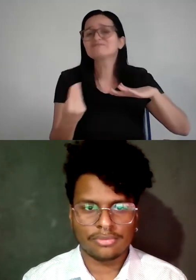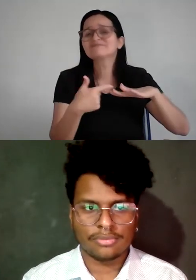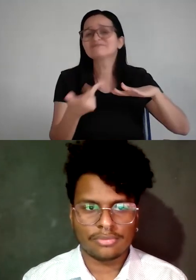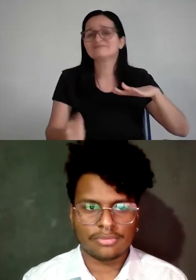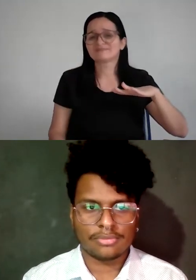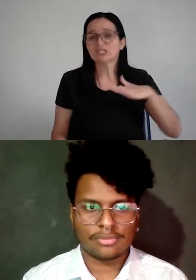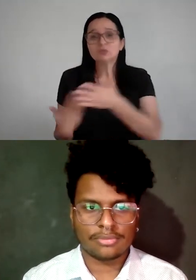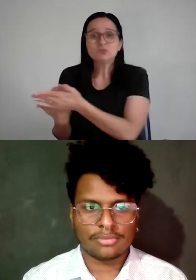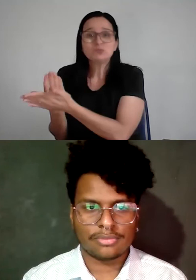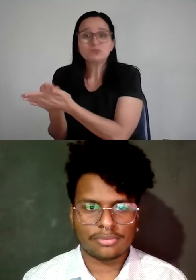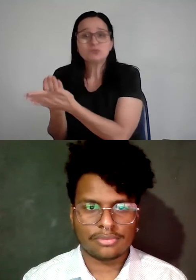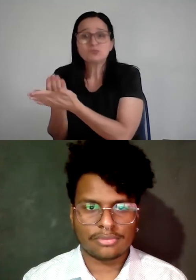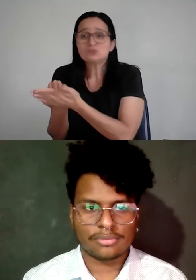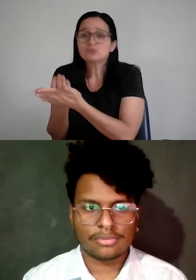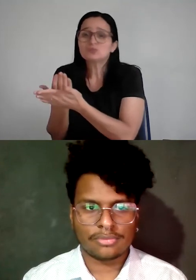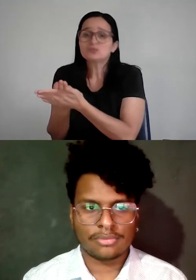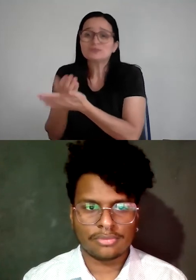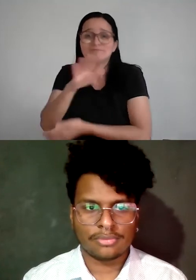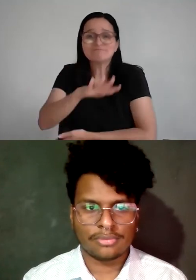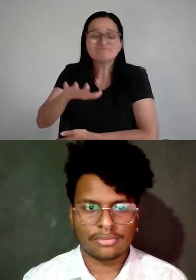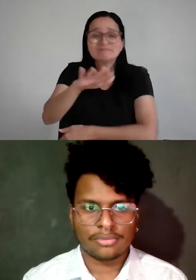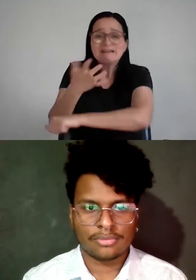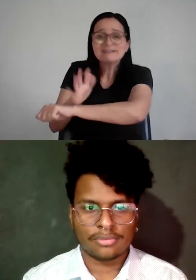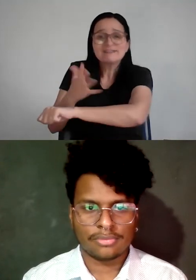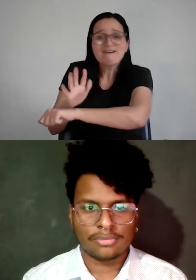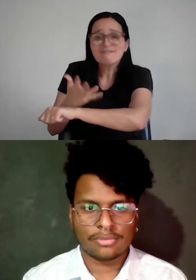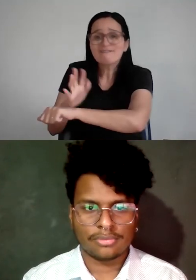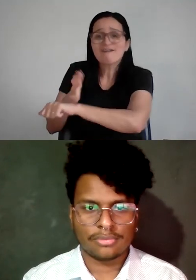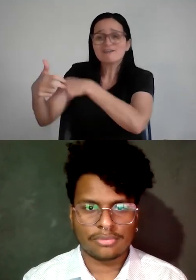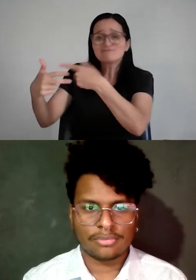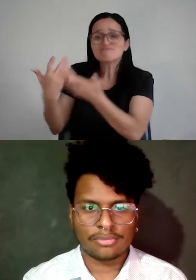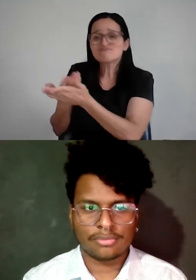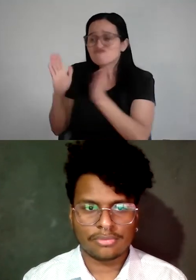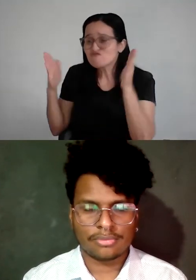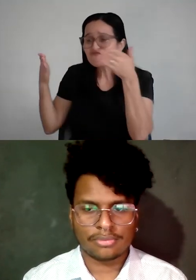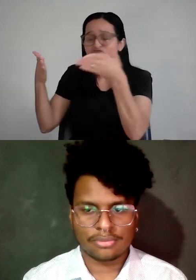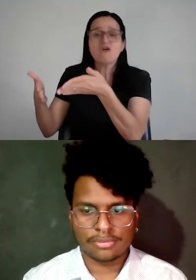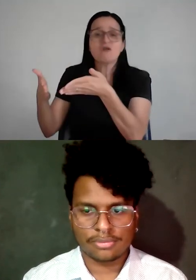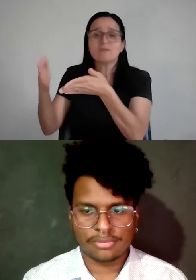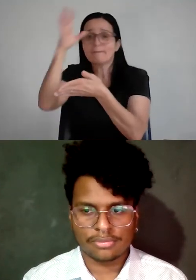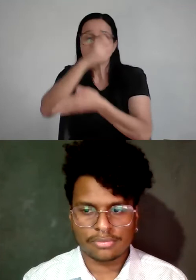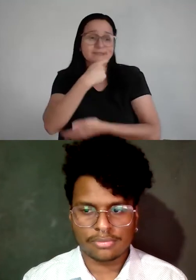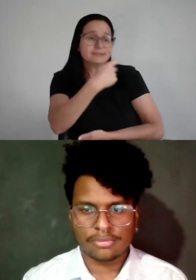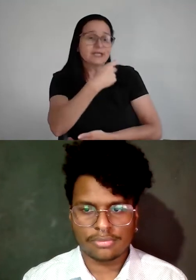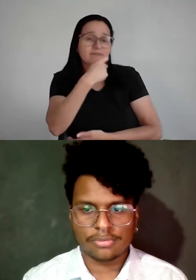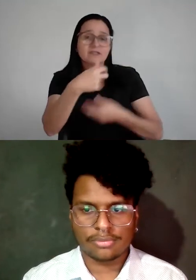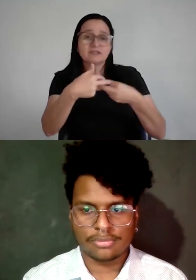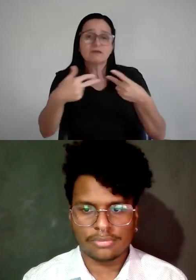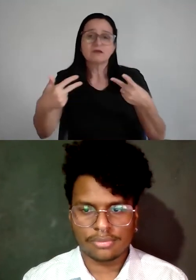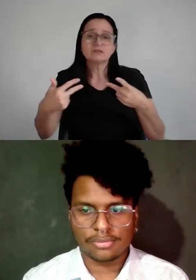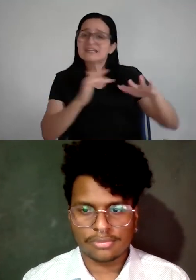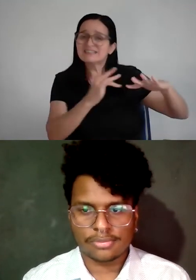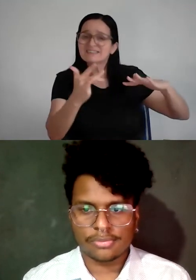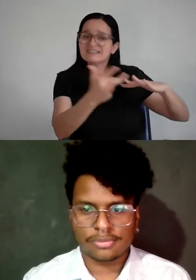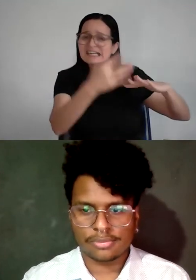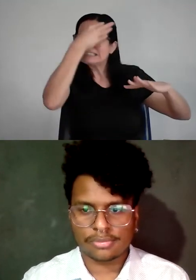Ela tinha que estar estudando o negócio da Edux, ela tinha que estar treinando o pitch, ela tinha que estar se preparando para entrevista, e esquecer as redes sociais.